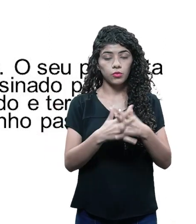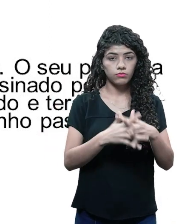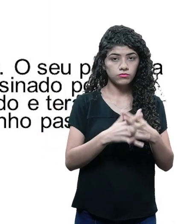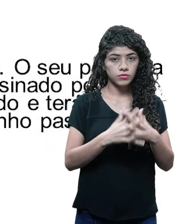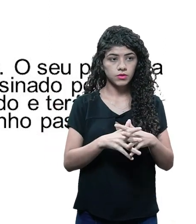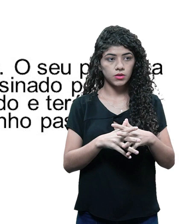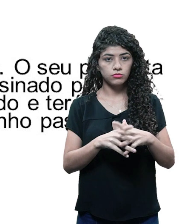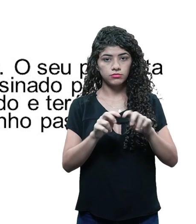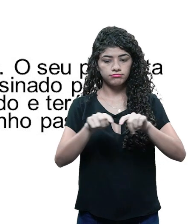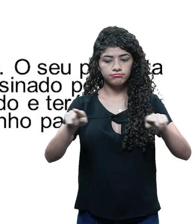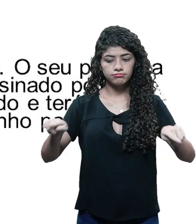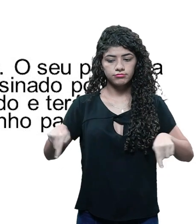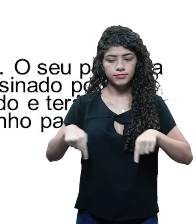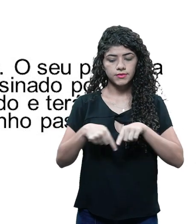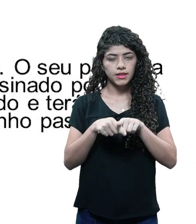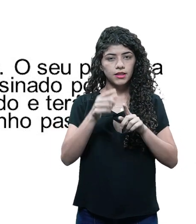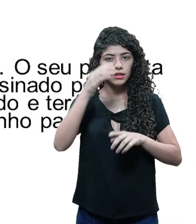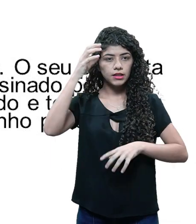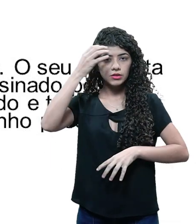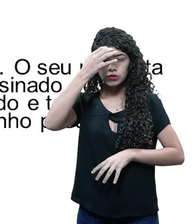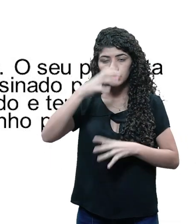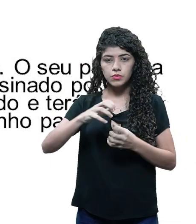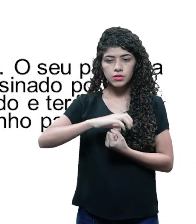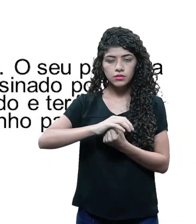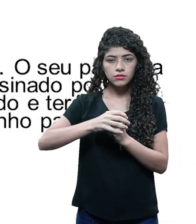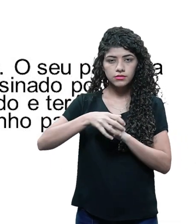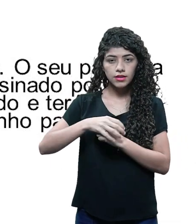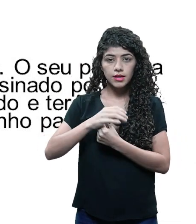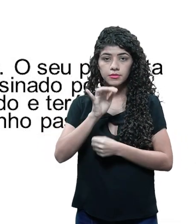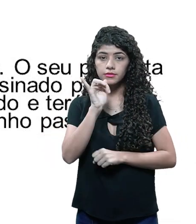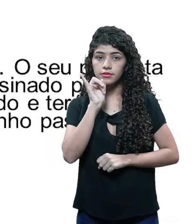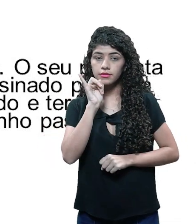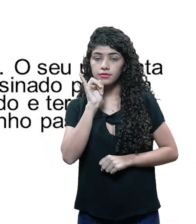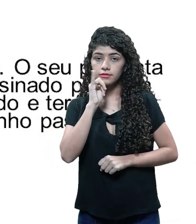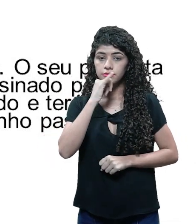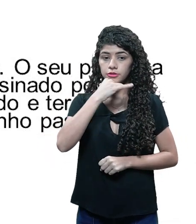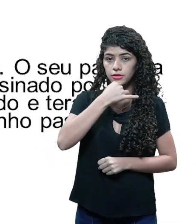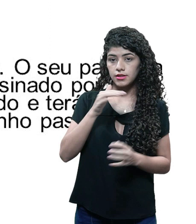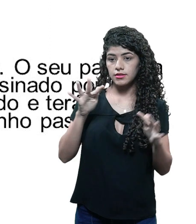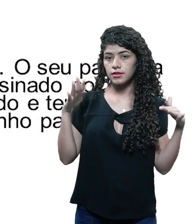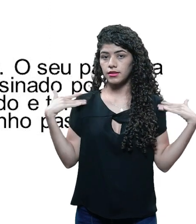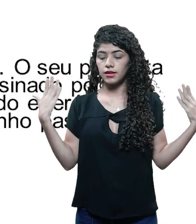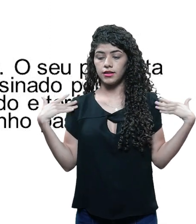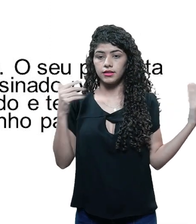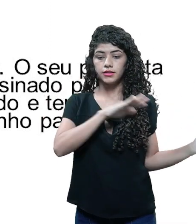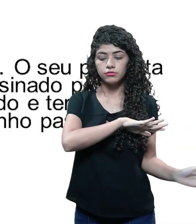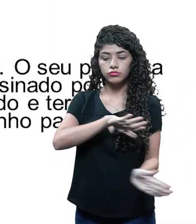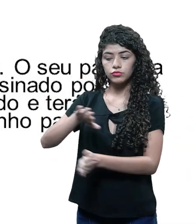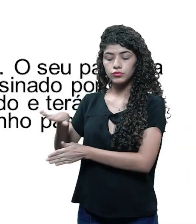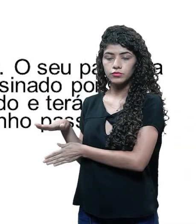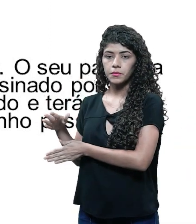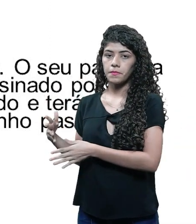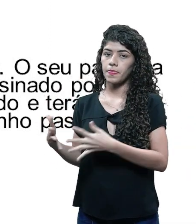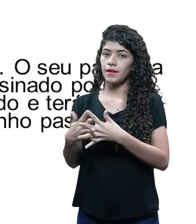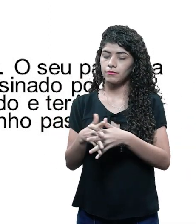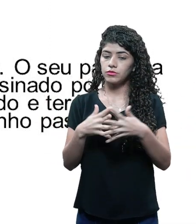na sala de controle do seu cérebro deixa a alegria e a tristeza de fora, afetando